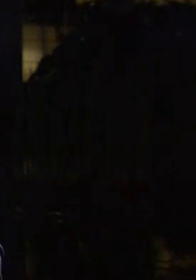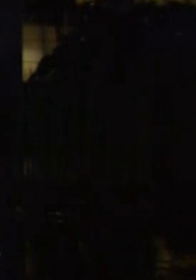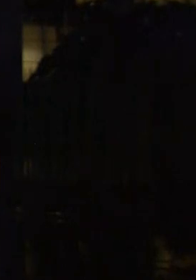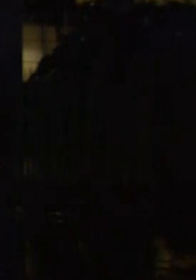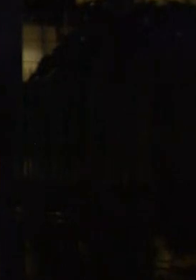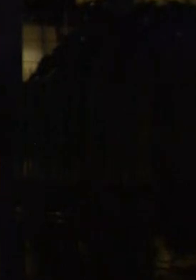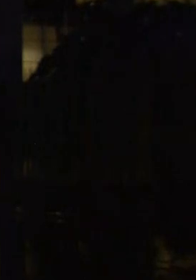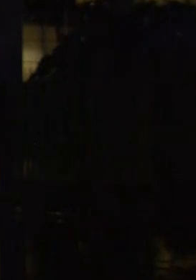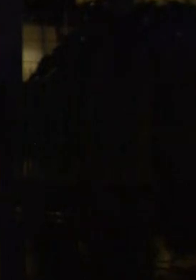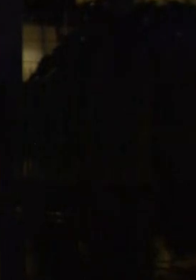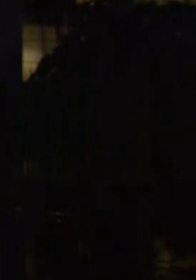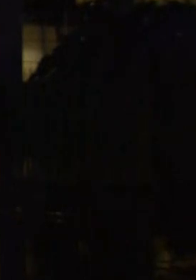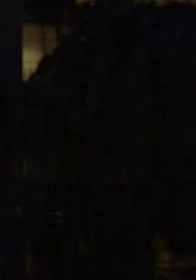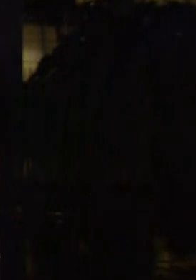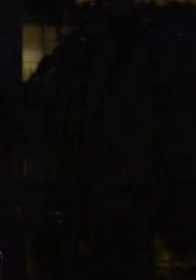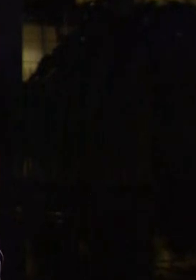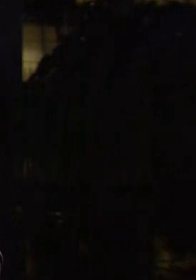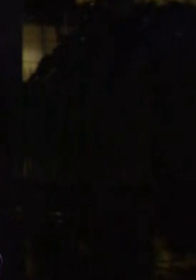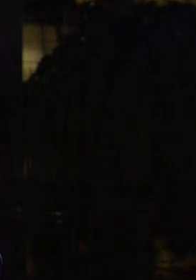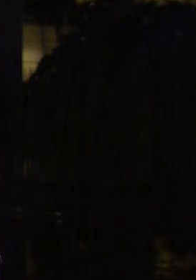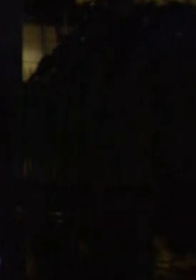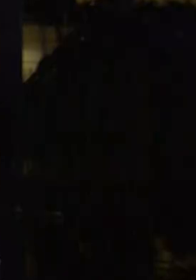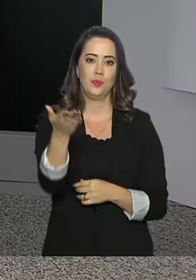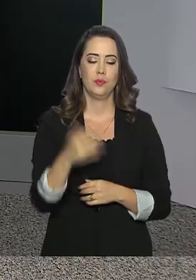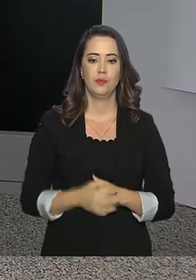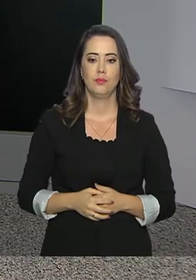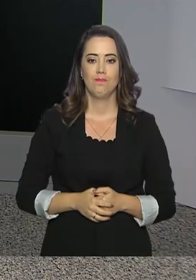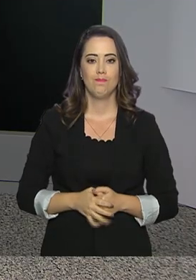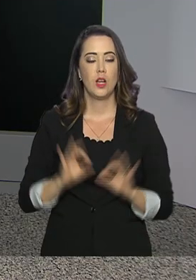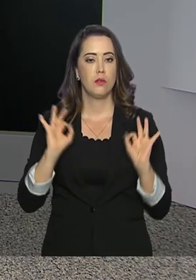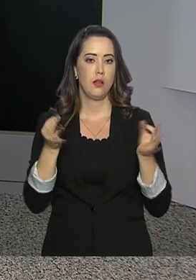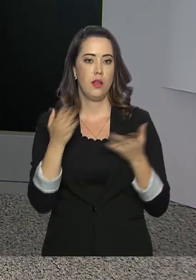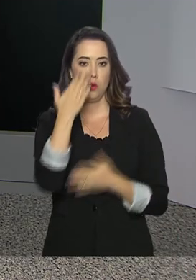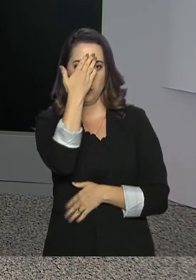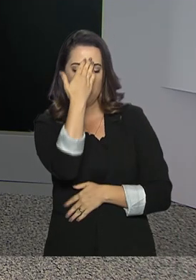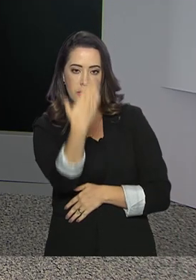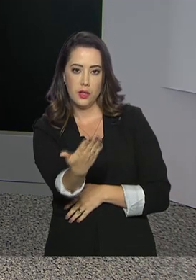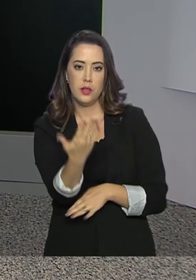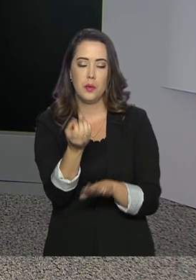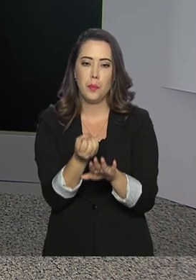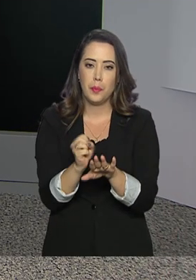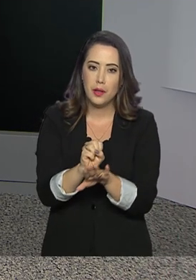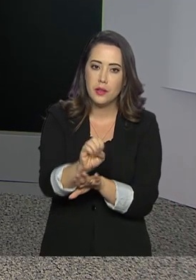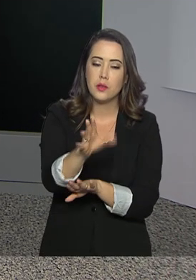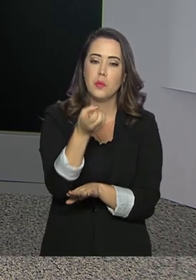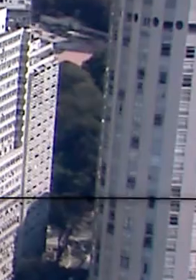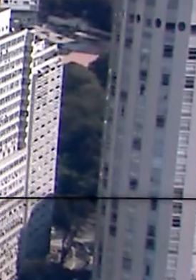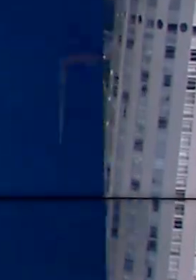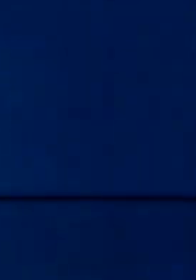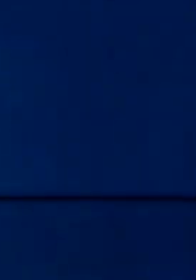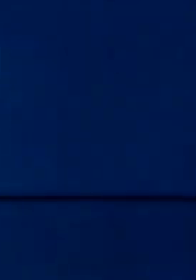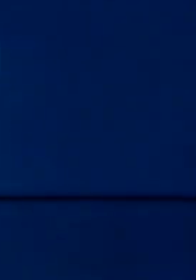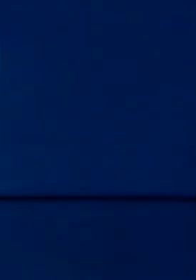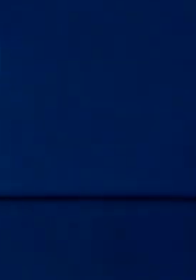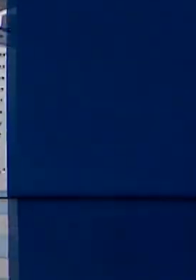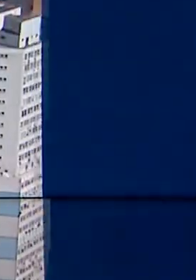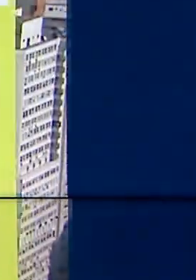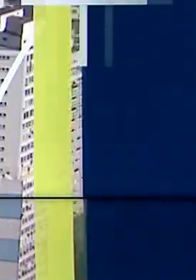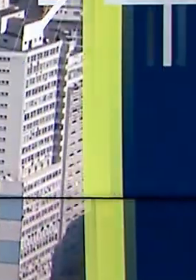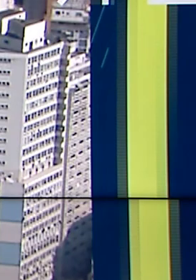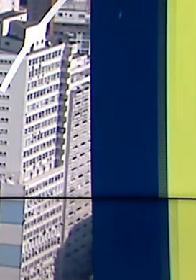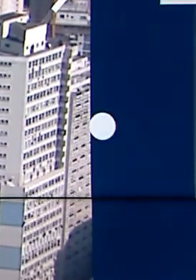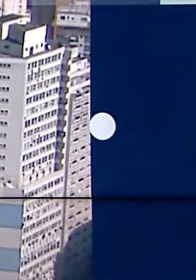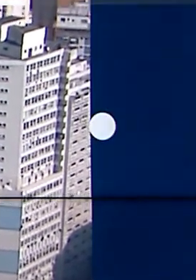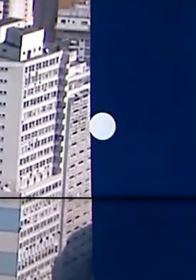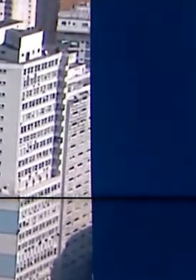vai até depois de amanhã aqui em Brasília. É com você. Ótimo, Paulo. Obrigado pelas informações. Bom trabalho aí. O governo agora fica